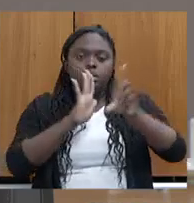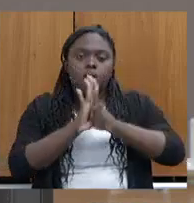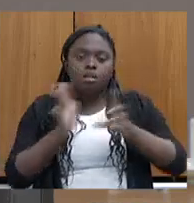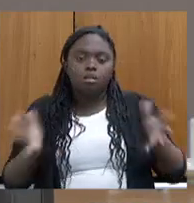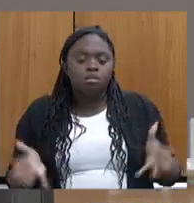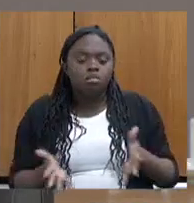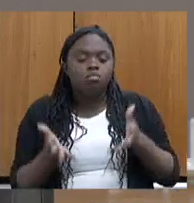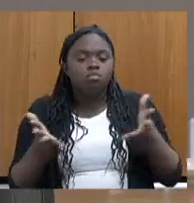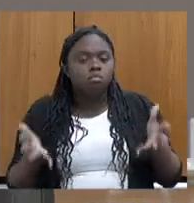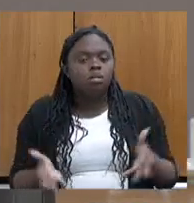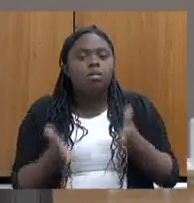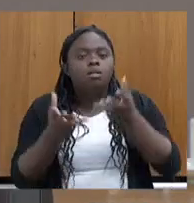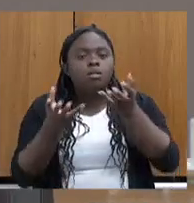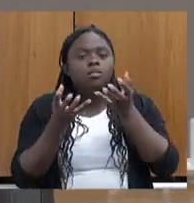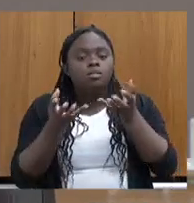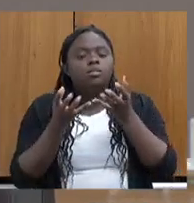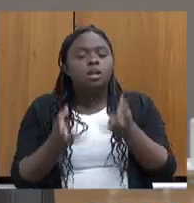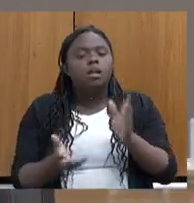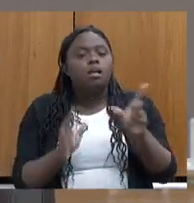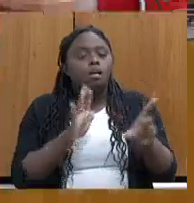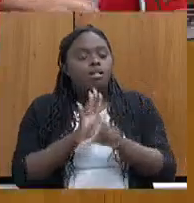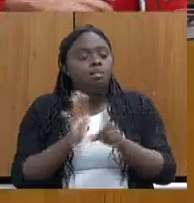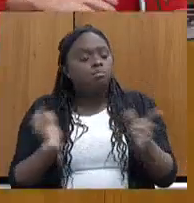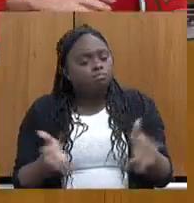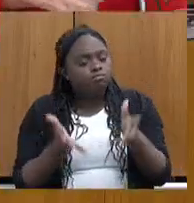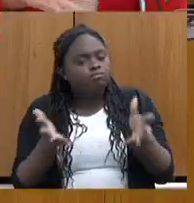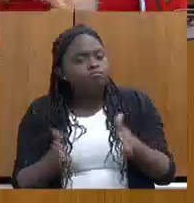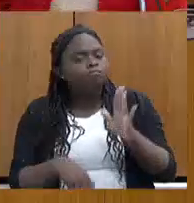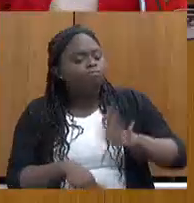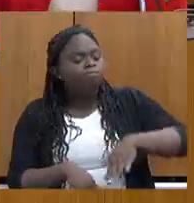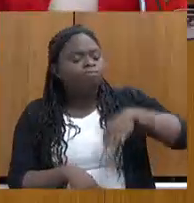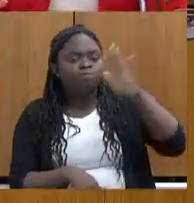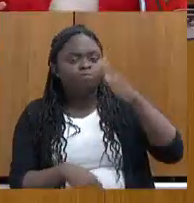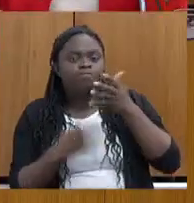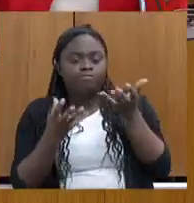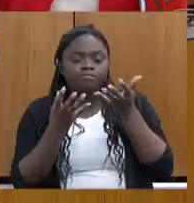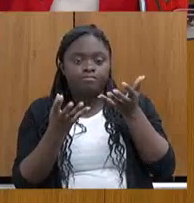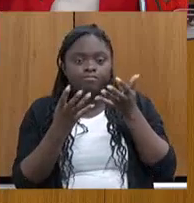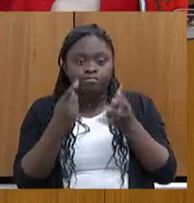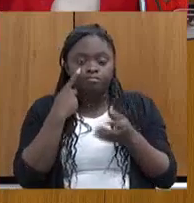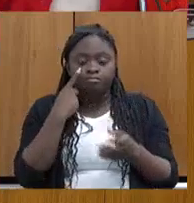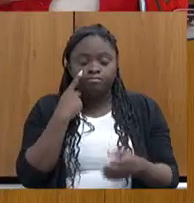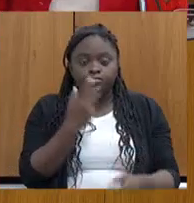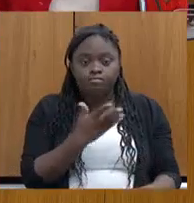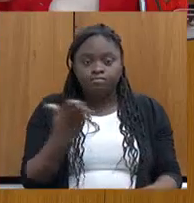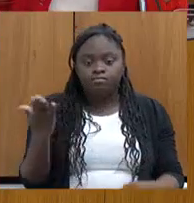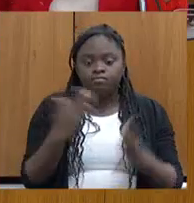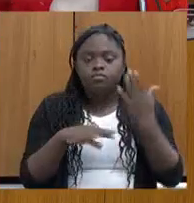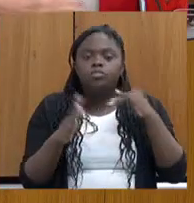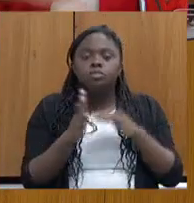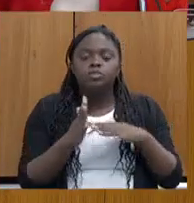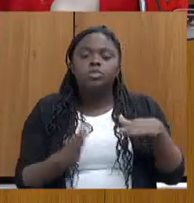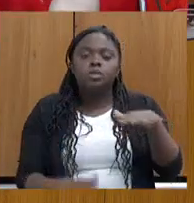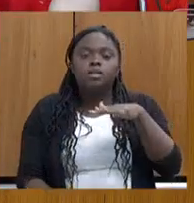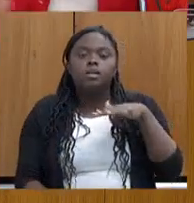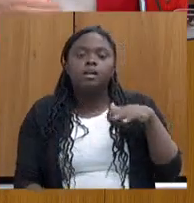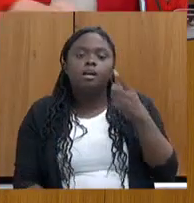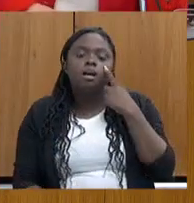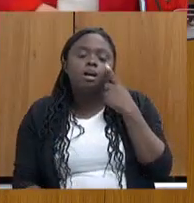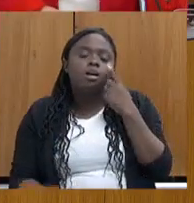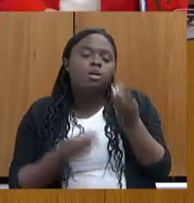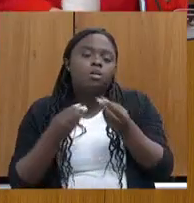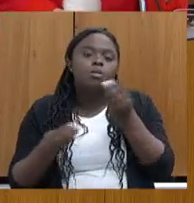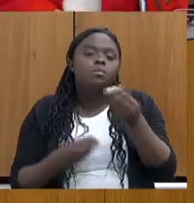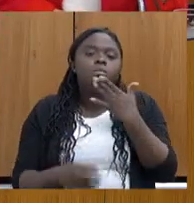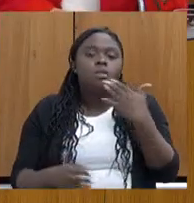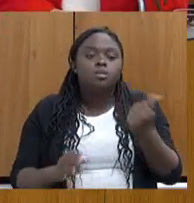fomentar a nossa lei de incentivo cada vez mais, e nós queremos escutar vocês, de toda a rede, para ver como melhorar